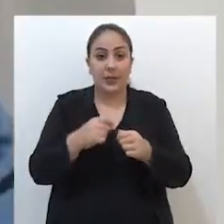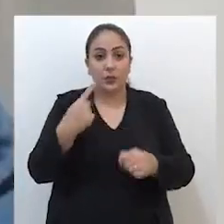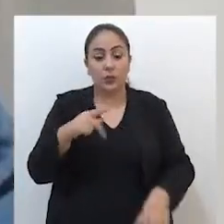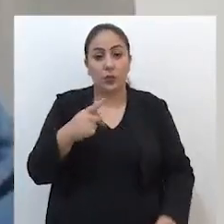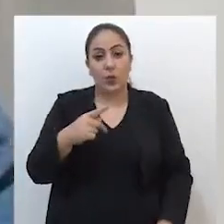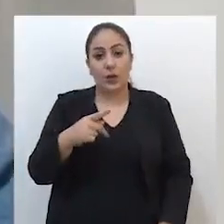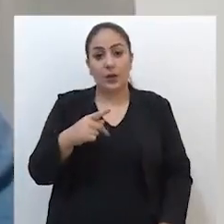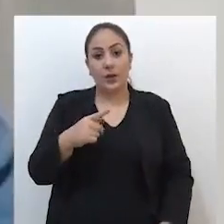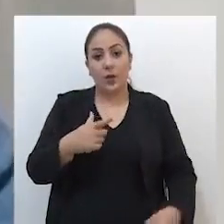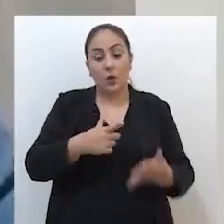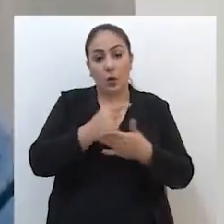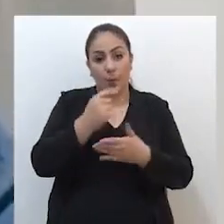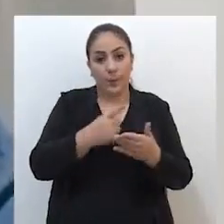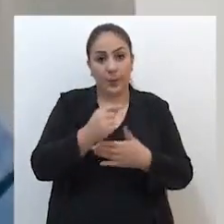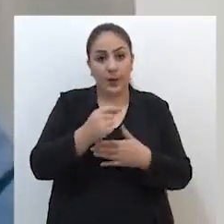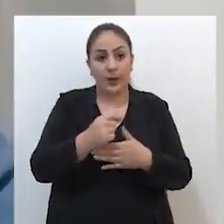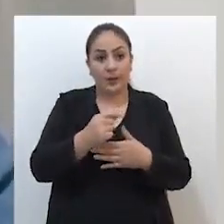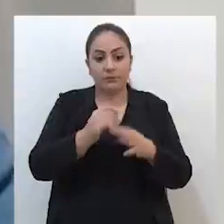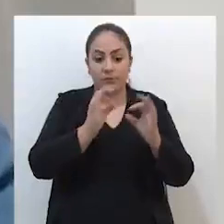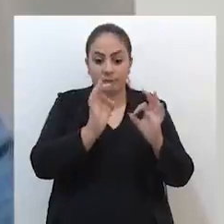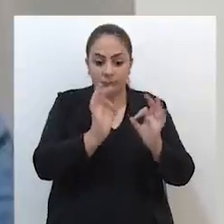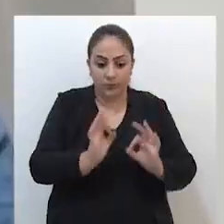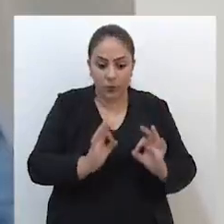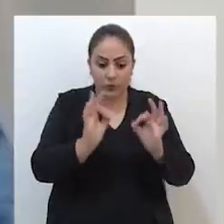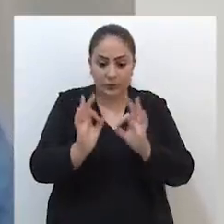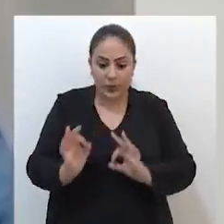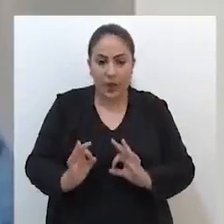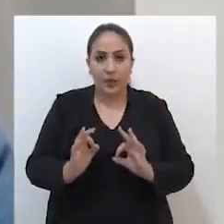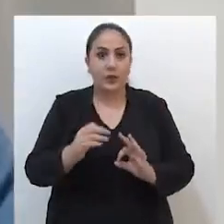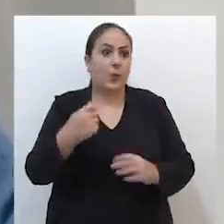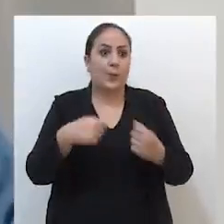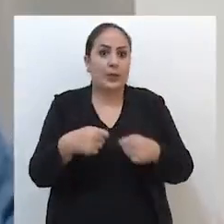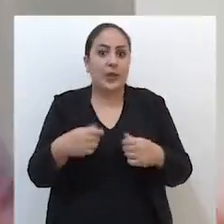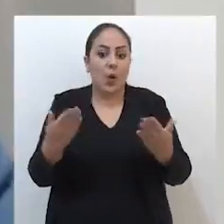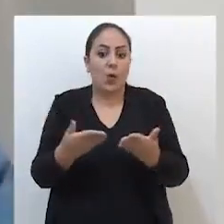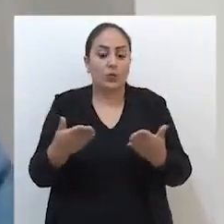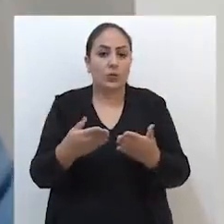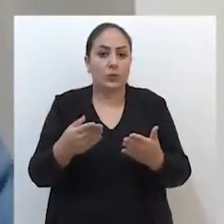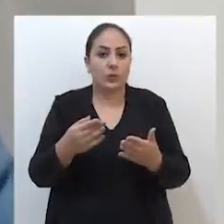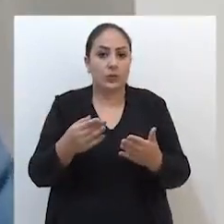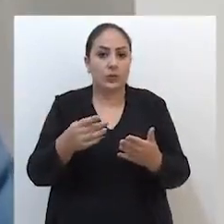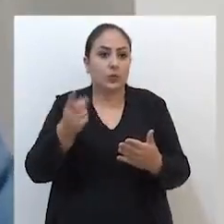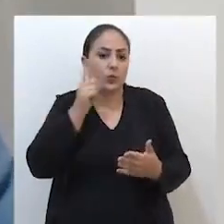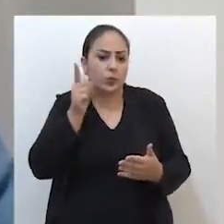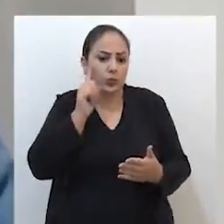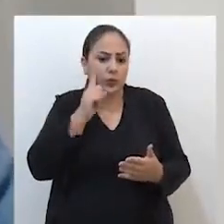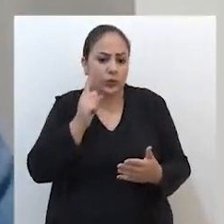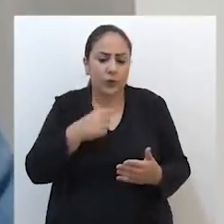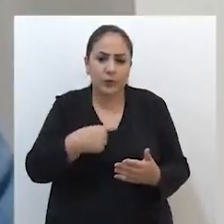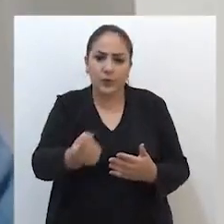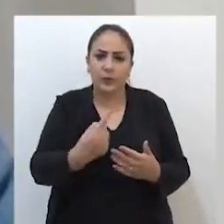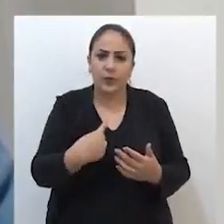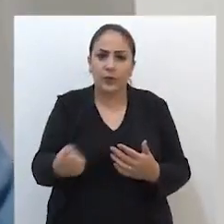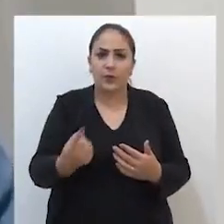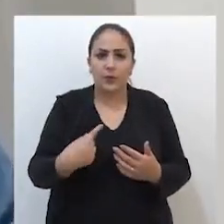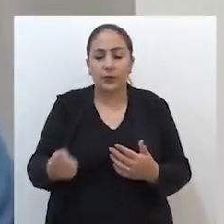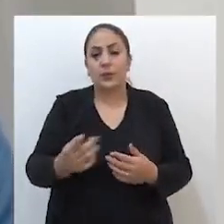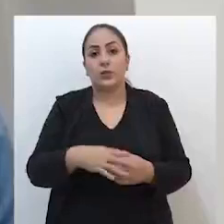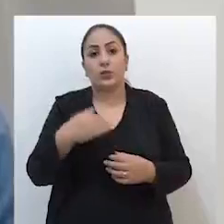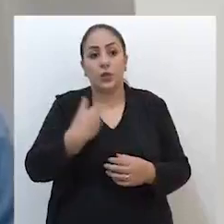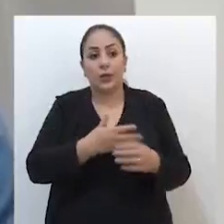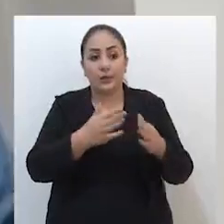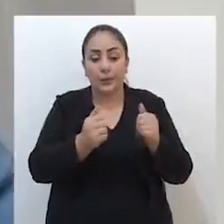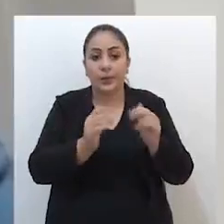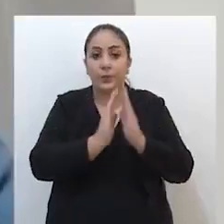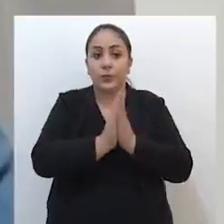Faça a sua compra ordenadamente, não precisa sair hoje em dia, né, numa correria para o comércio, a gente